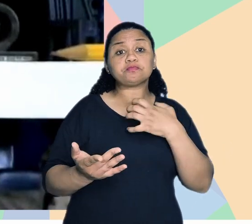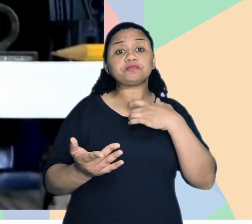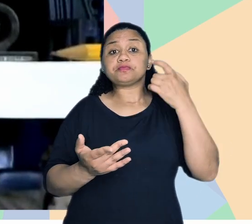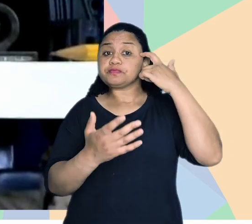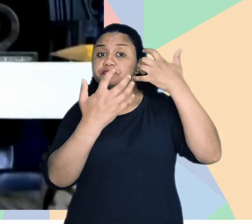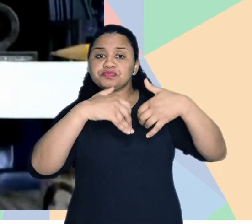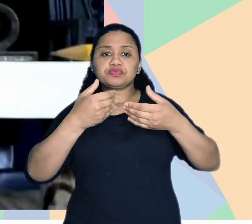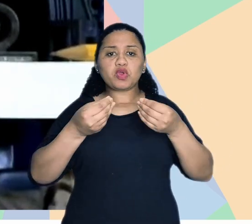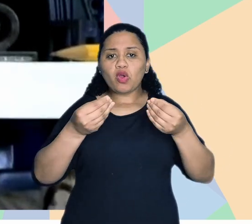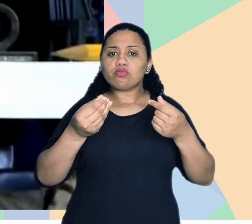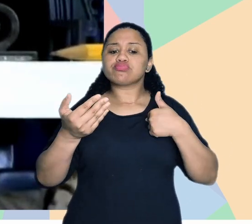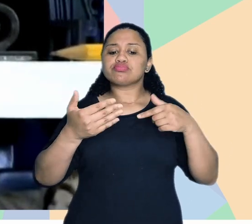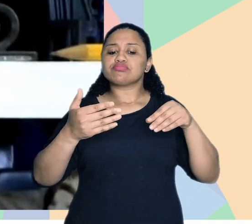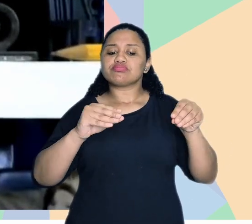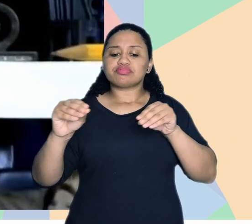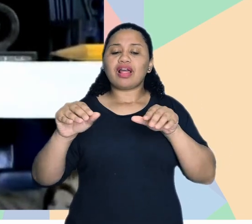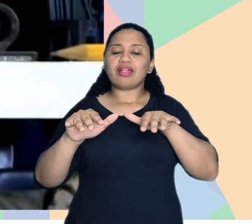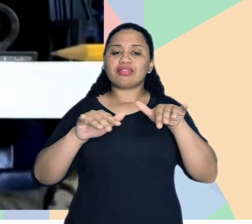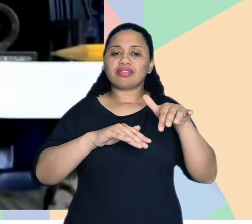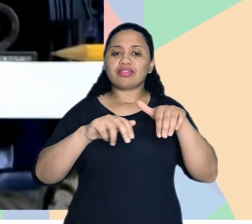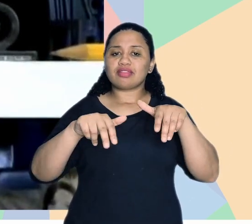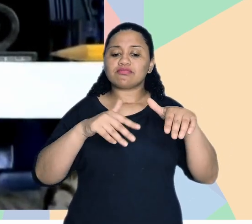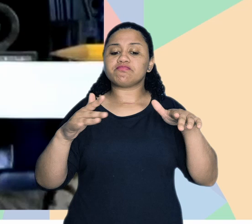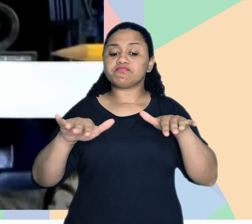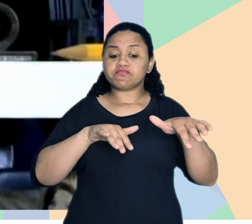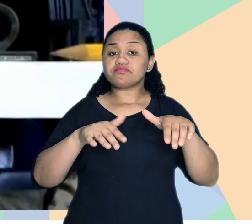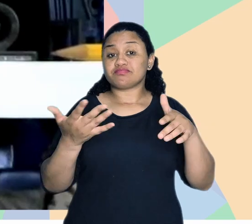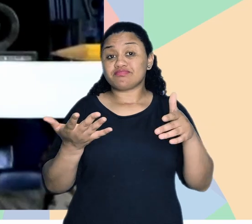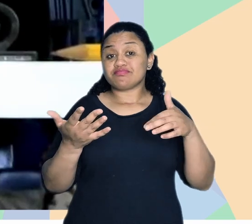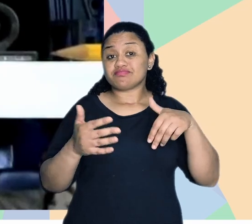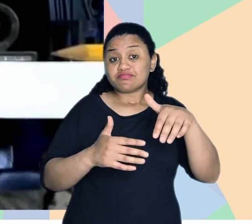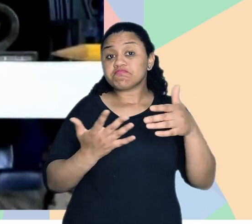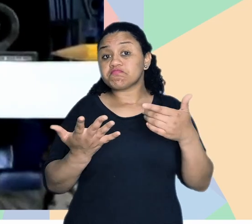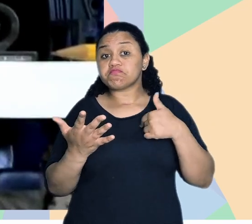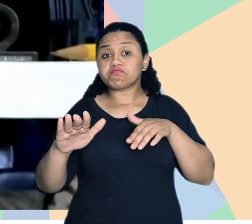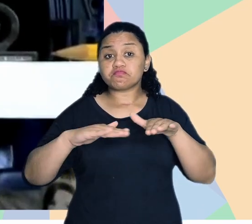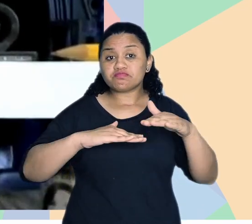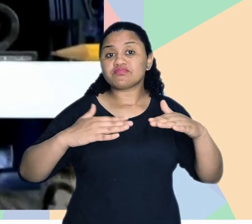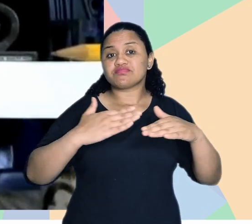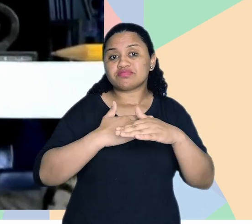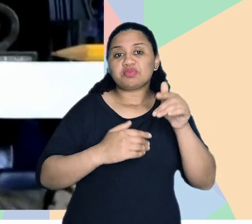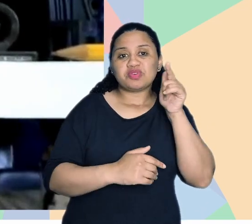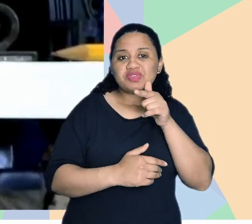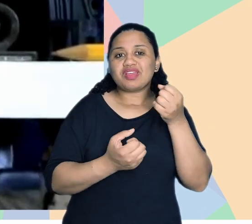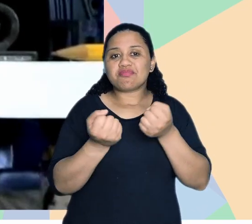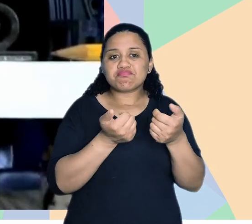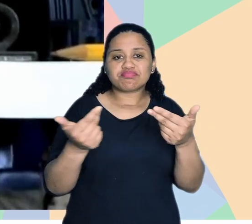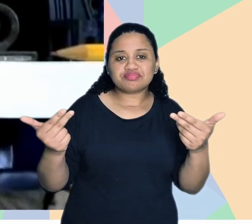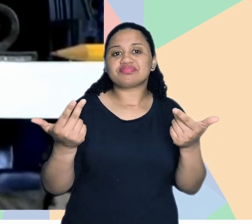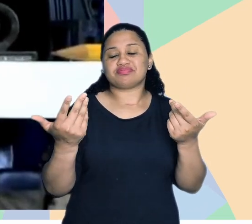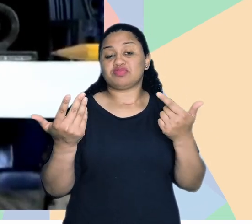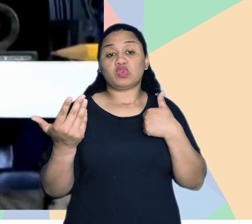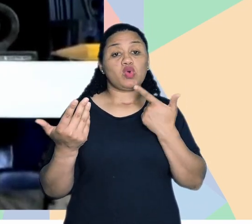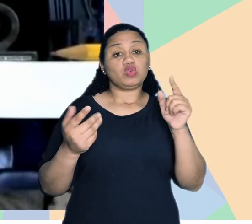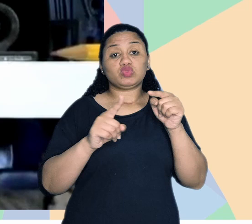pensar no deslocamento, no caso, né, deslocamento a pé, que nos dá acesso ao transporte coletivo, que nos dá acesso a